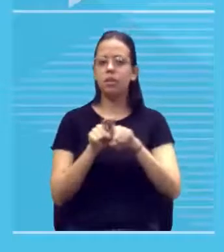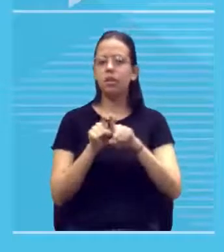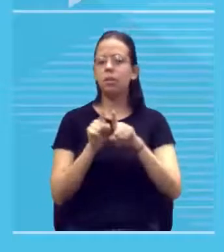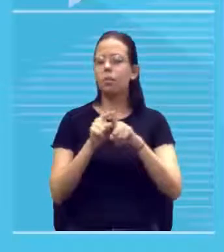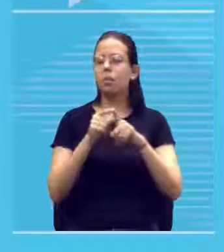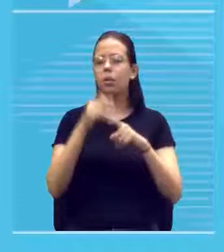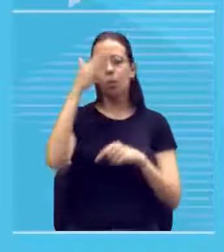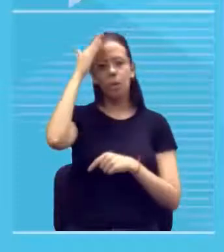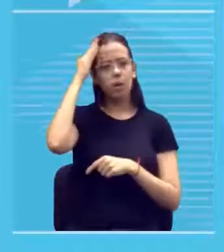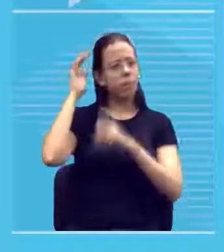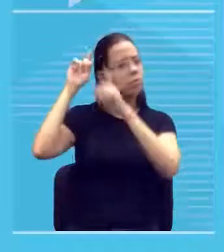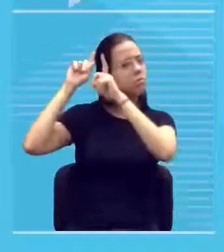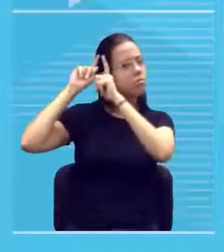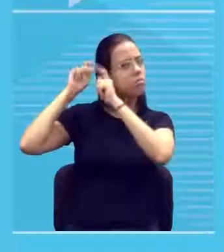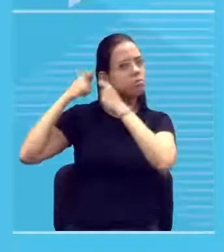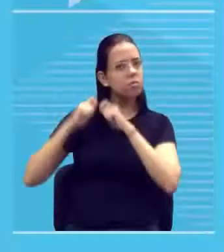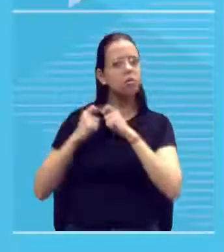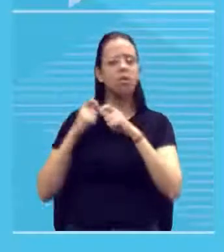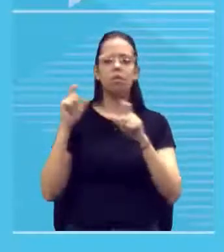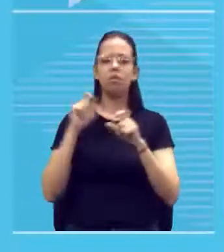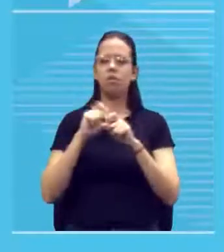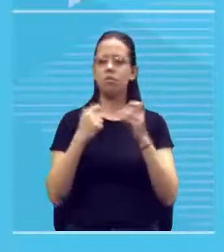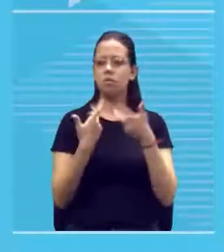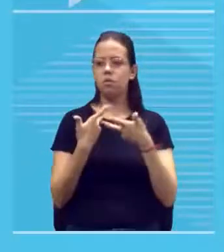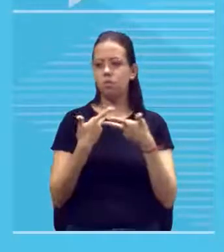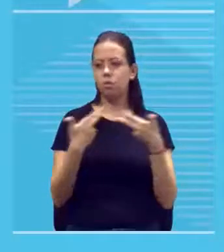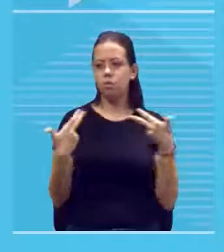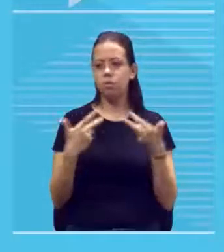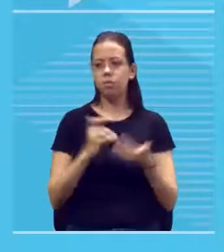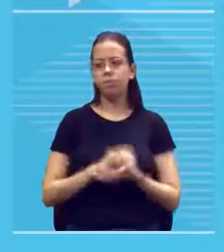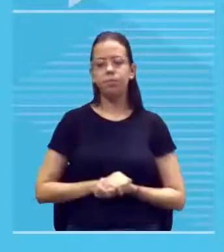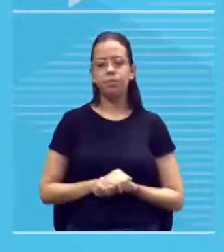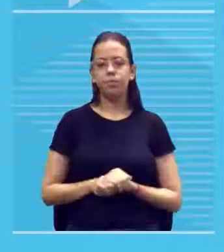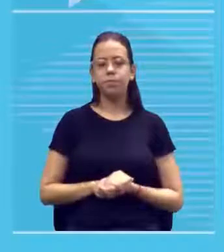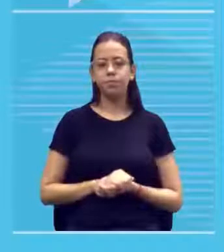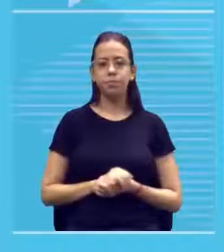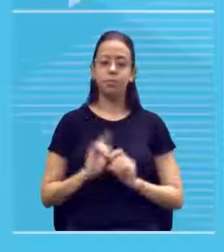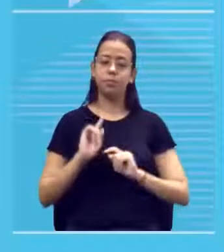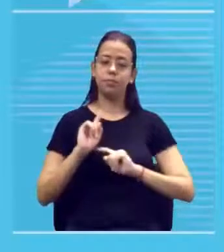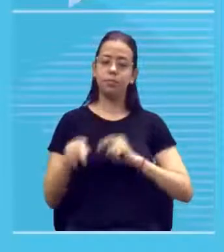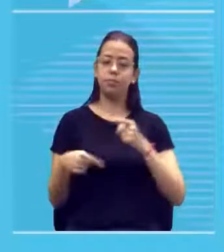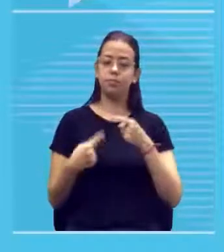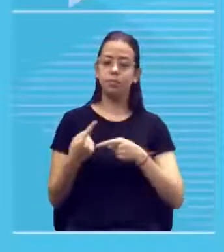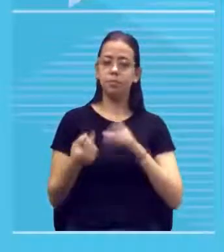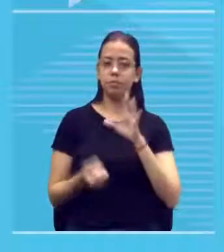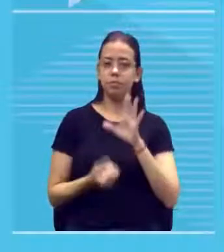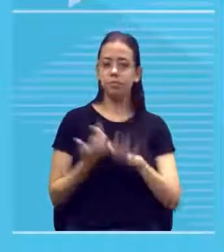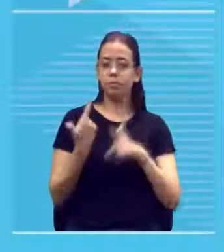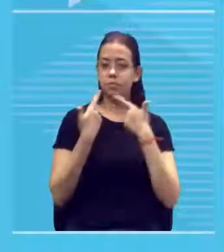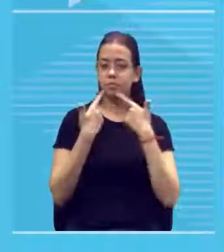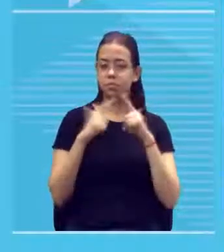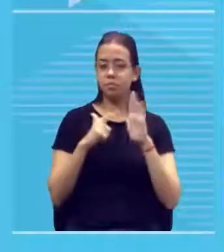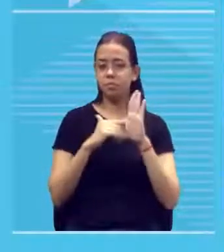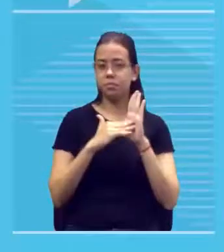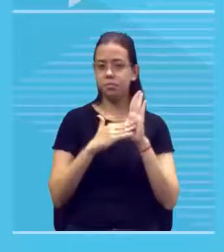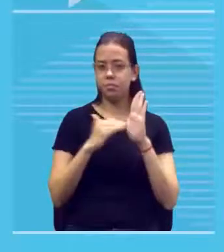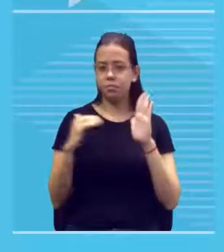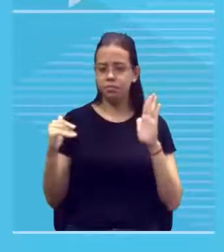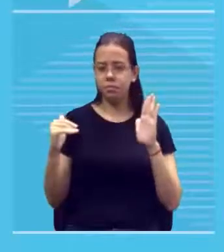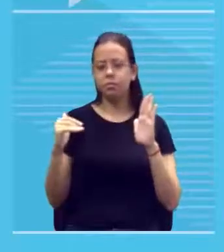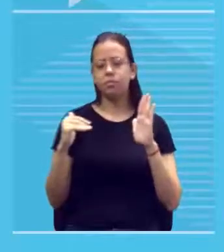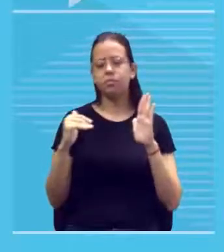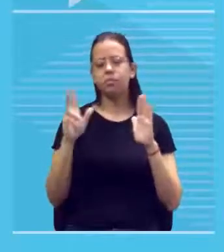argila fazia umas pinturas lá e é daí que nasce depois uma linguagem estética a partir dessa